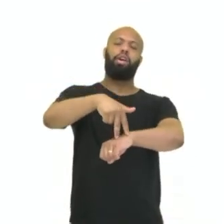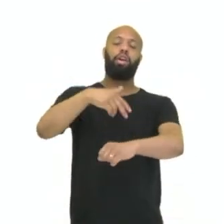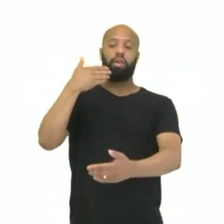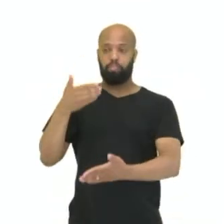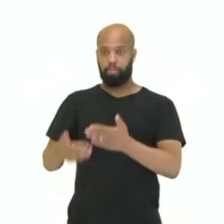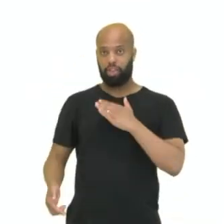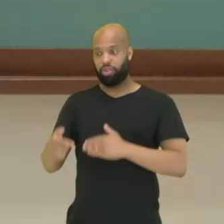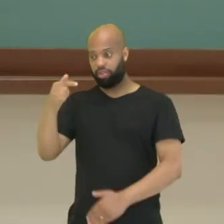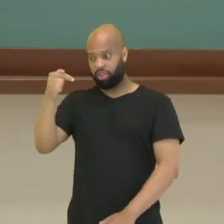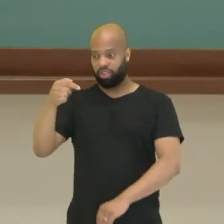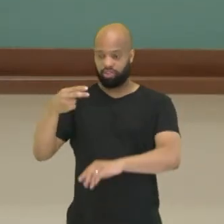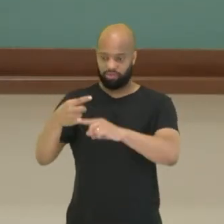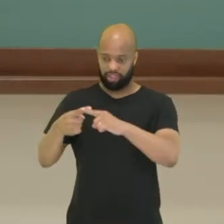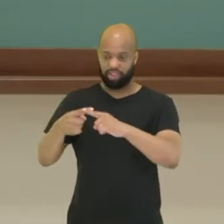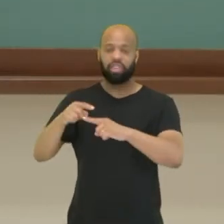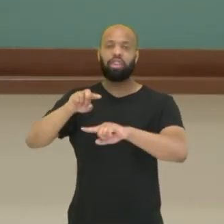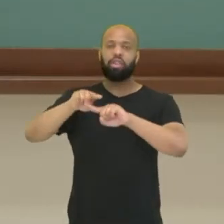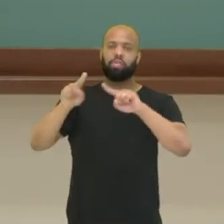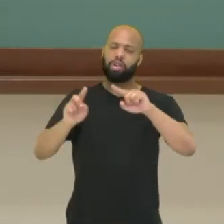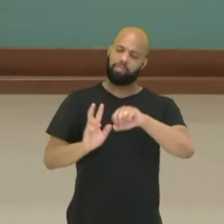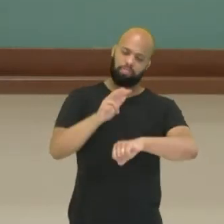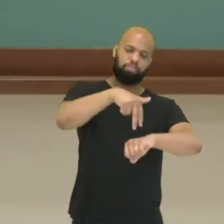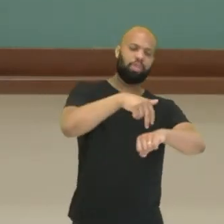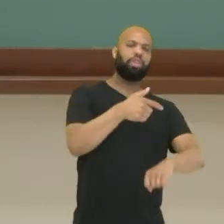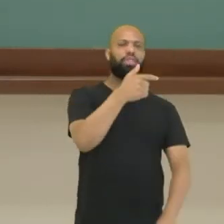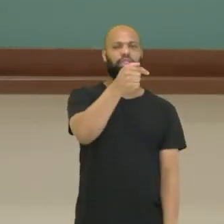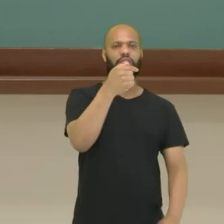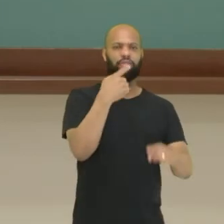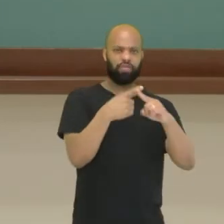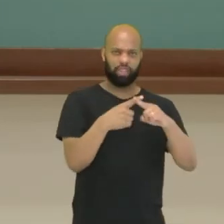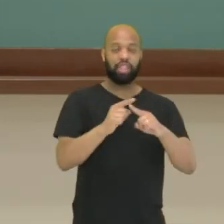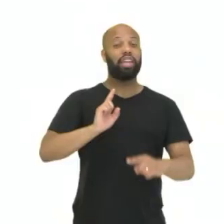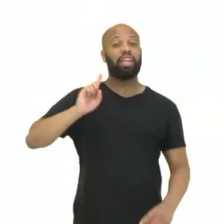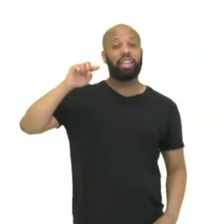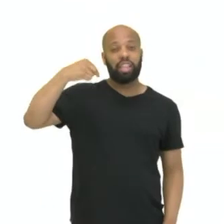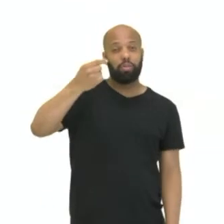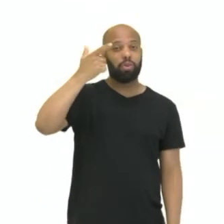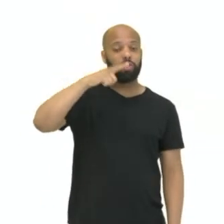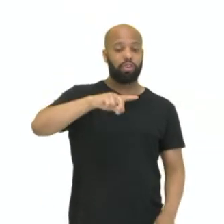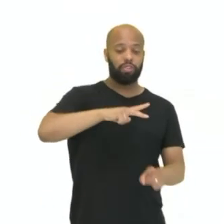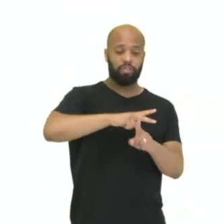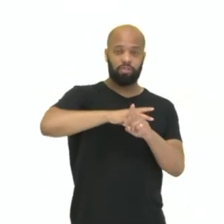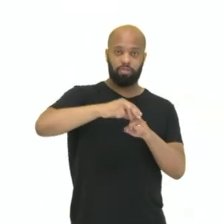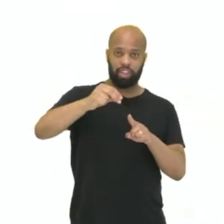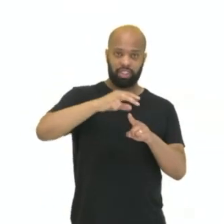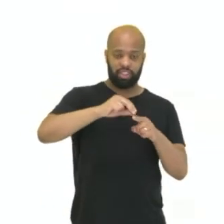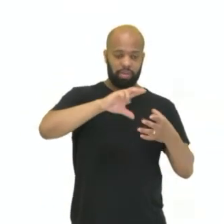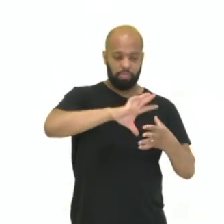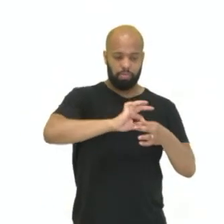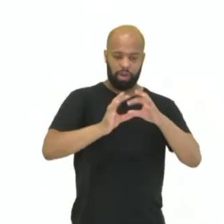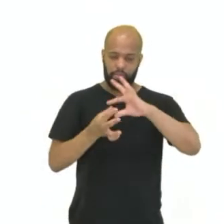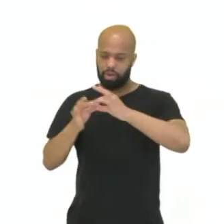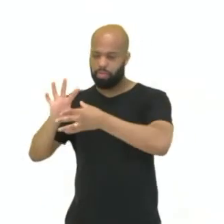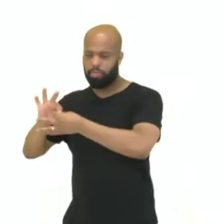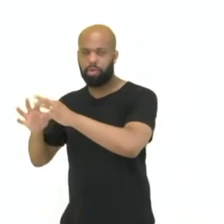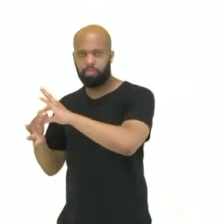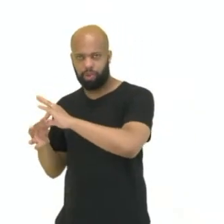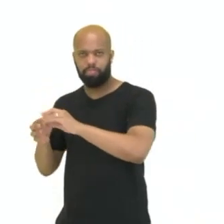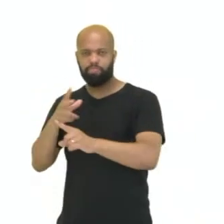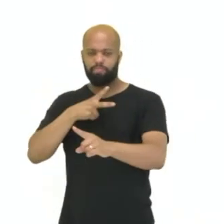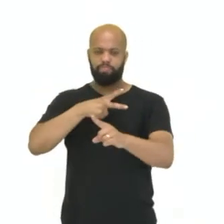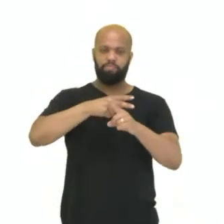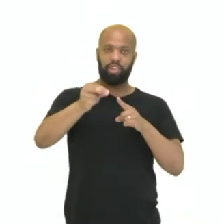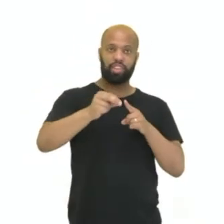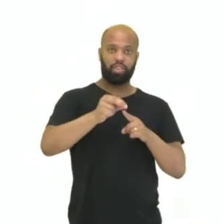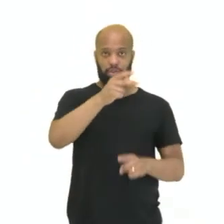mas levantou sete vezes. Olha que importante. Patterson foi campeão olímpico, bicampeão mundial dos pesos pesados e venceu o seu